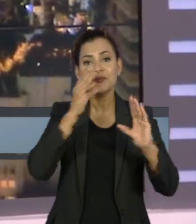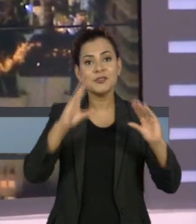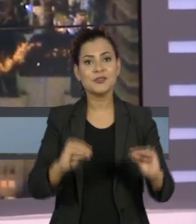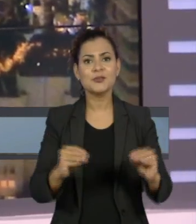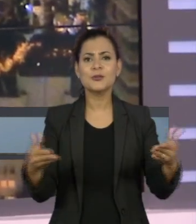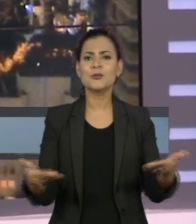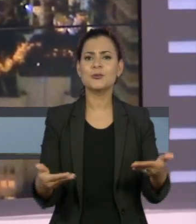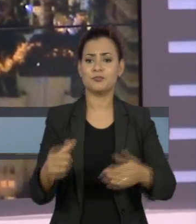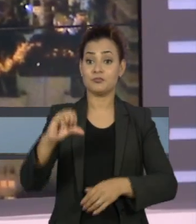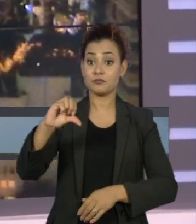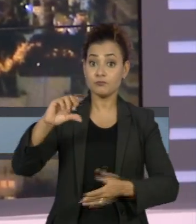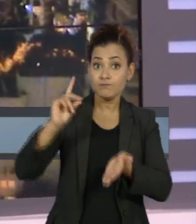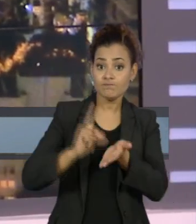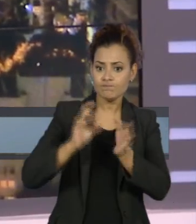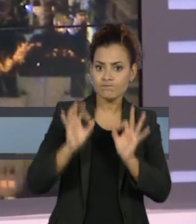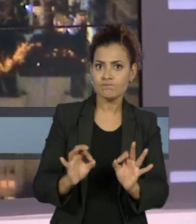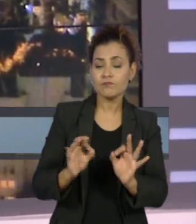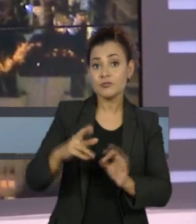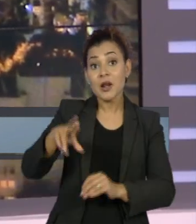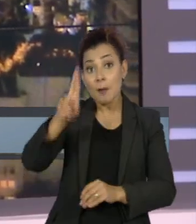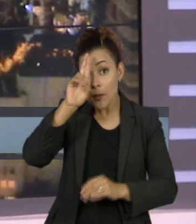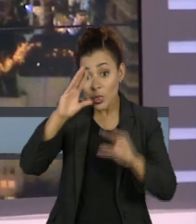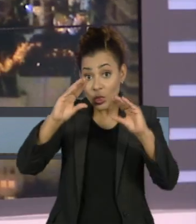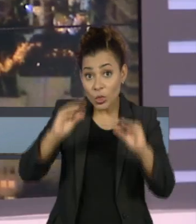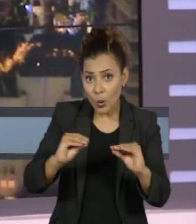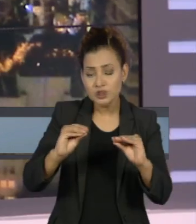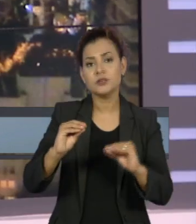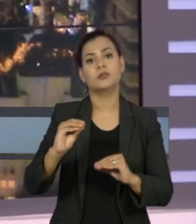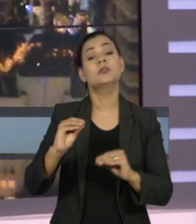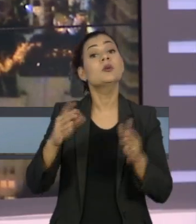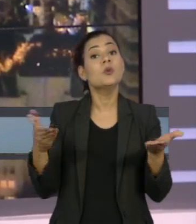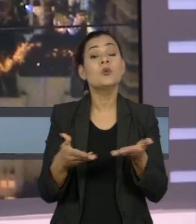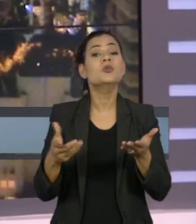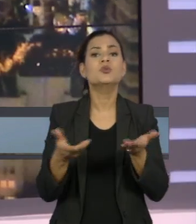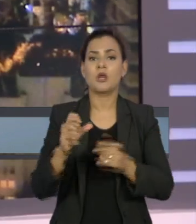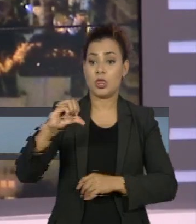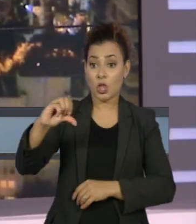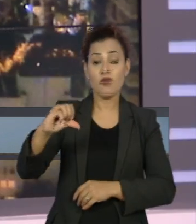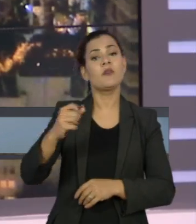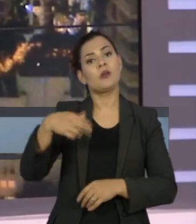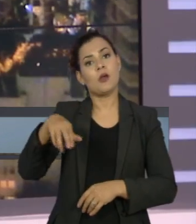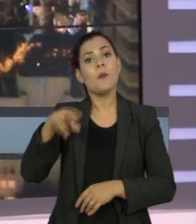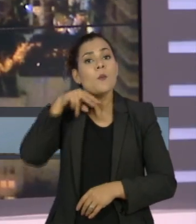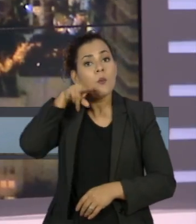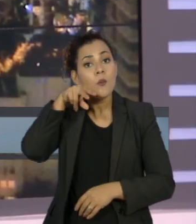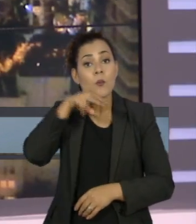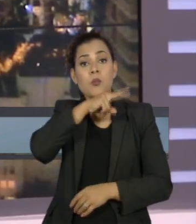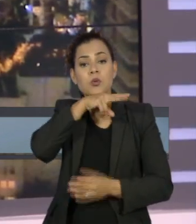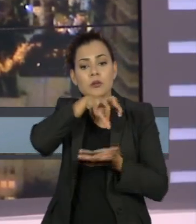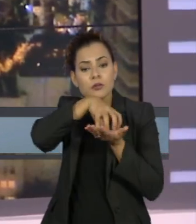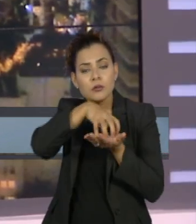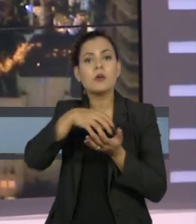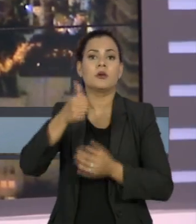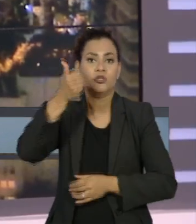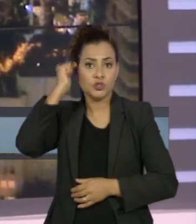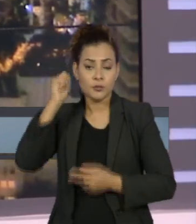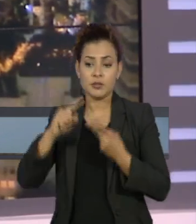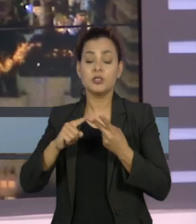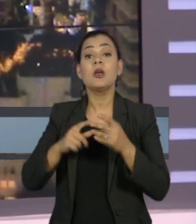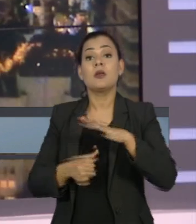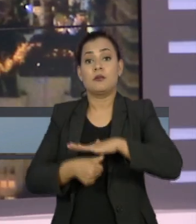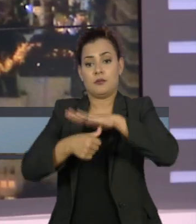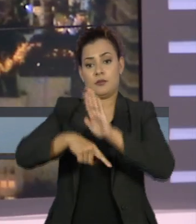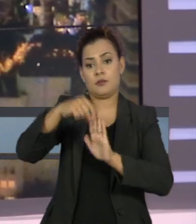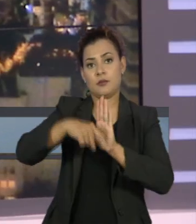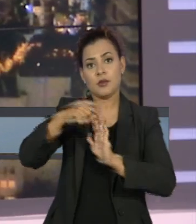às nove horas em ponto, nós vamos receber na bancada do Jornal da Cultura, o diretor do Instituto Butantan de Mascovas e o reitor da faculdade Zumbi dos